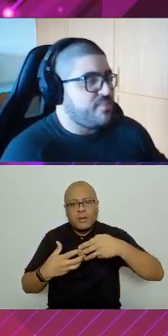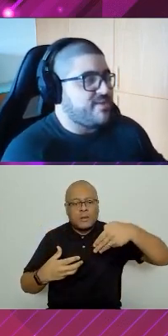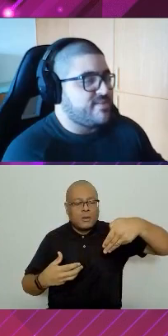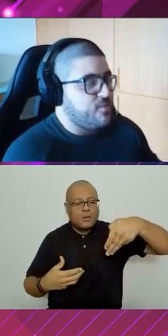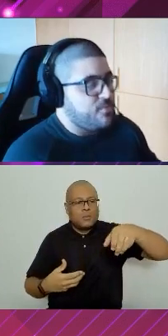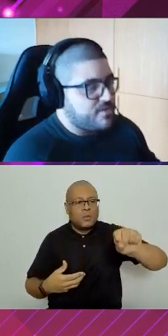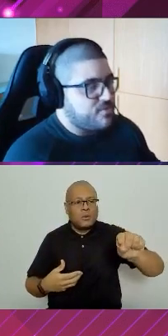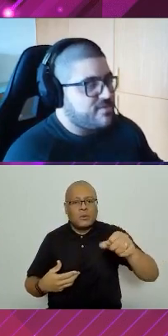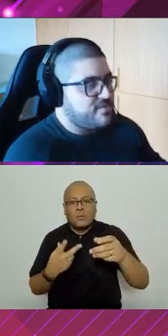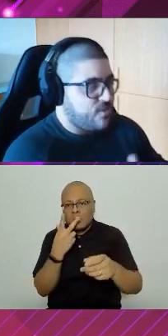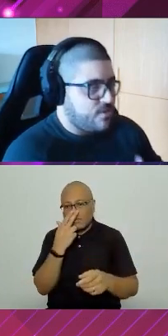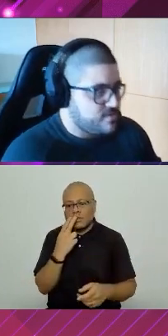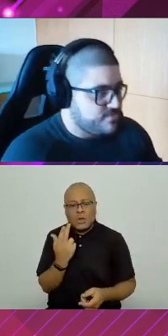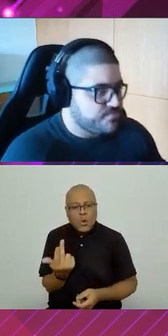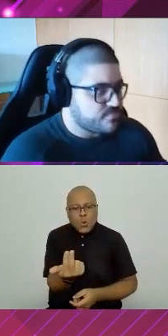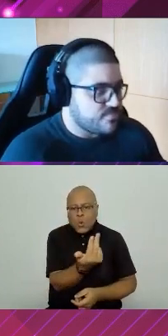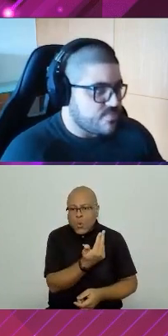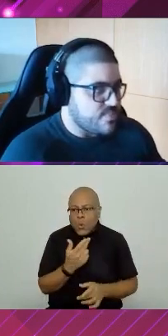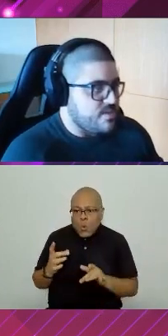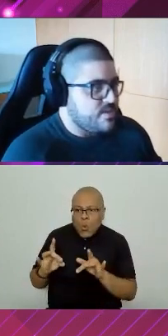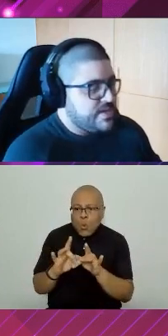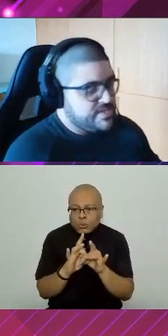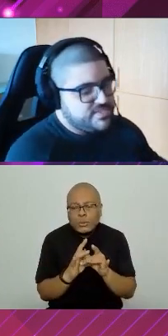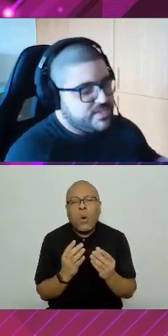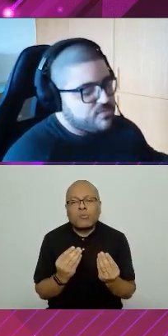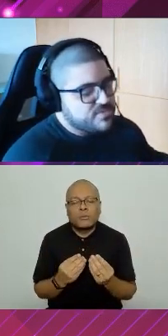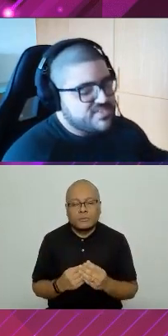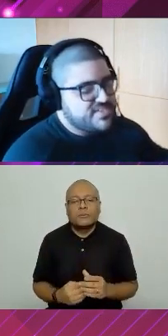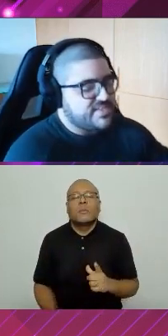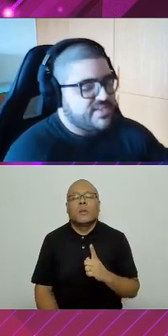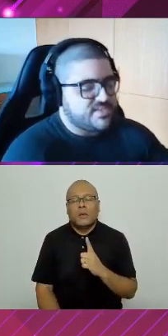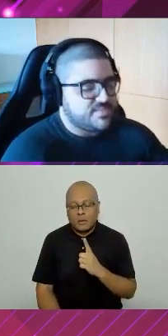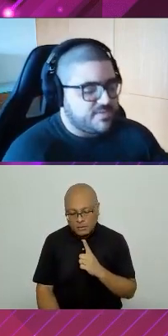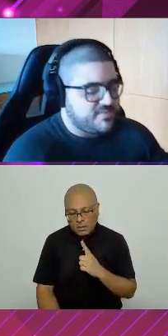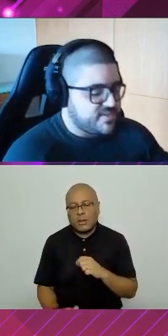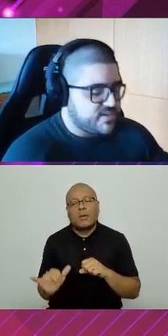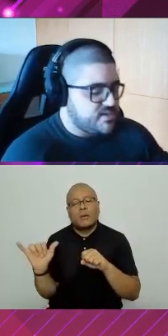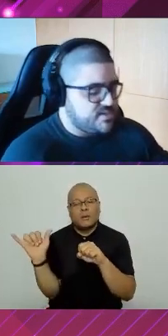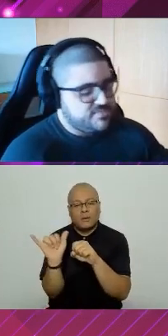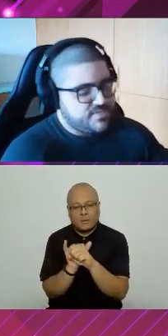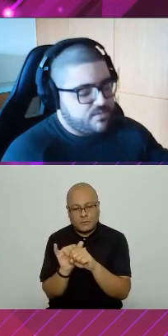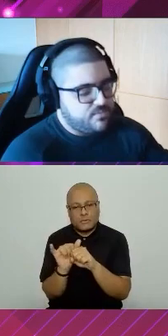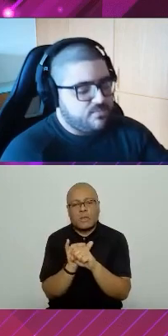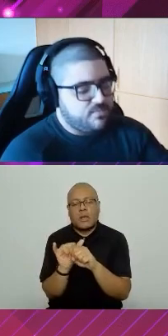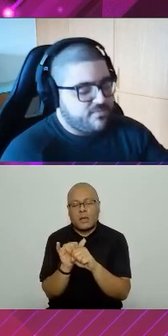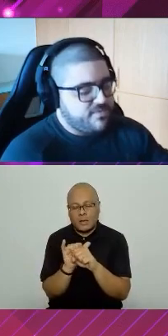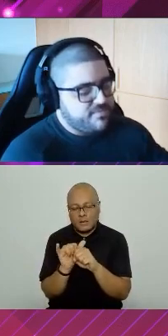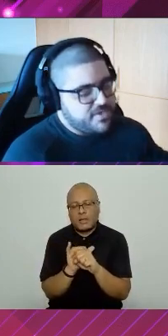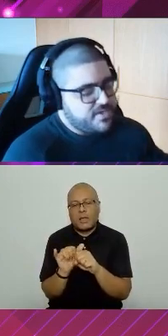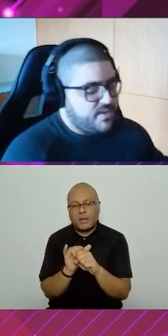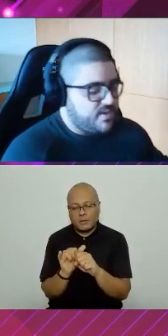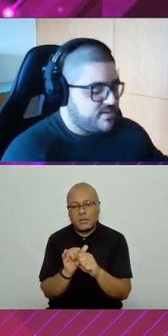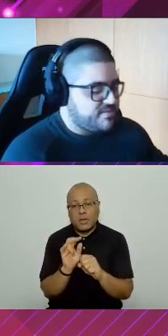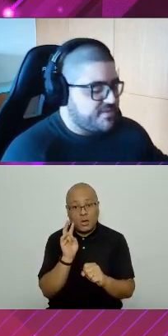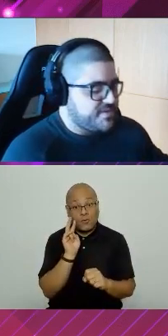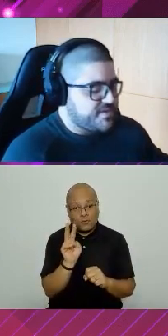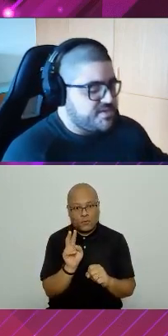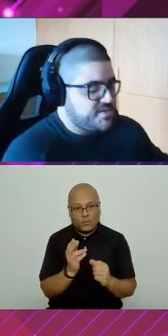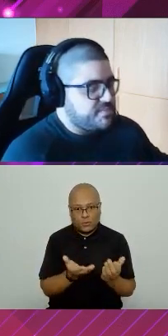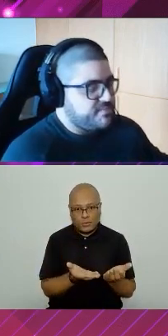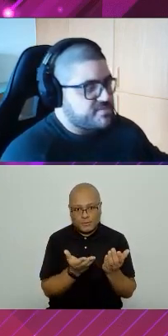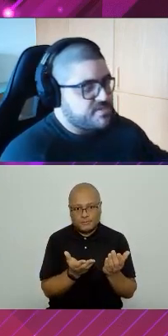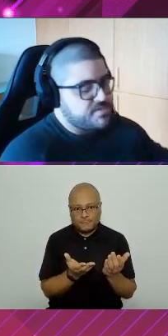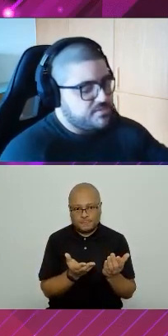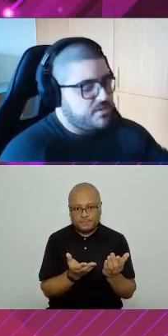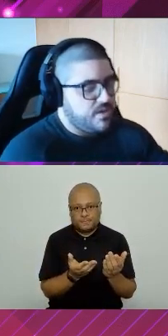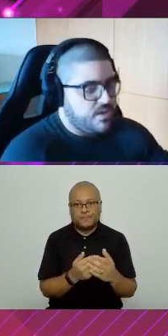para tudo parecer uma coisa só? A gente tem algumas estratégias para fazer. A gente vai dar um overview aqui nas estratégias